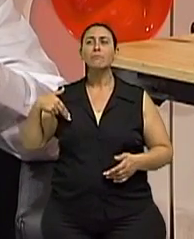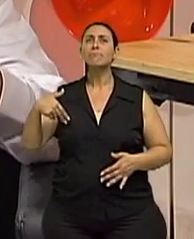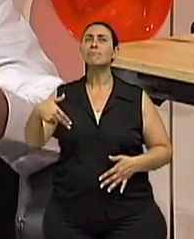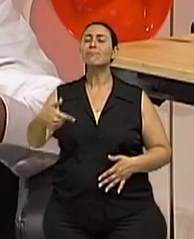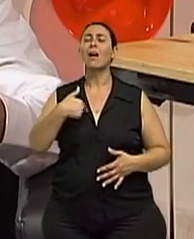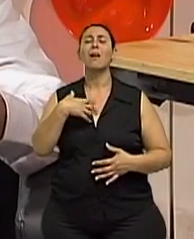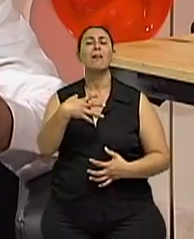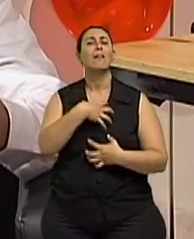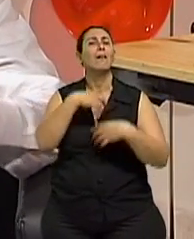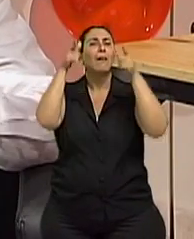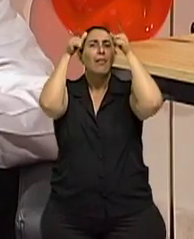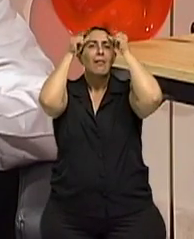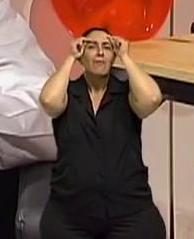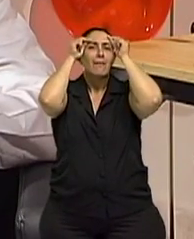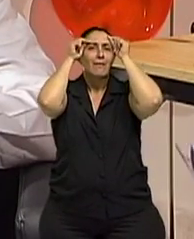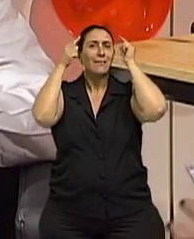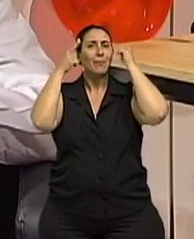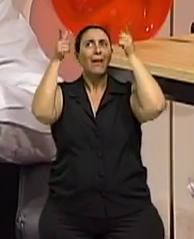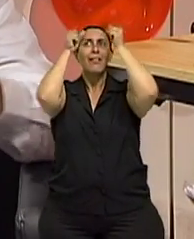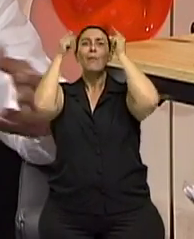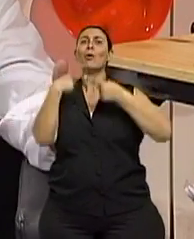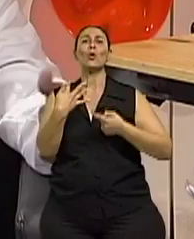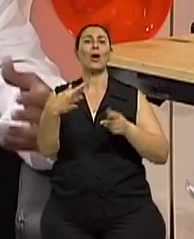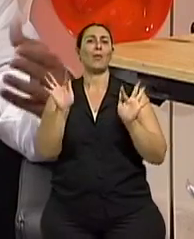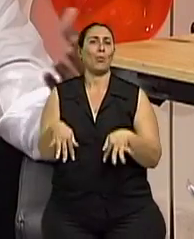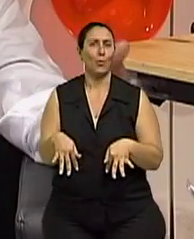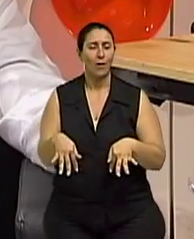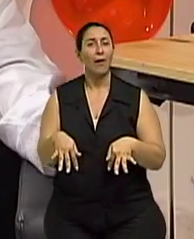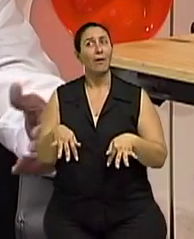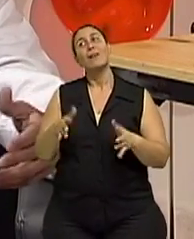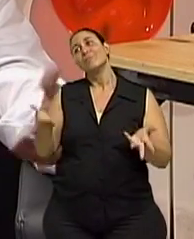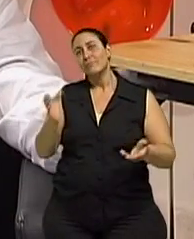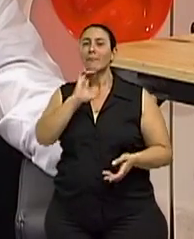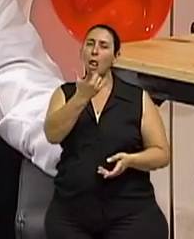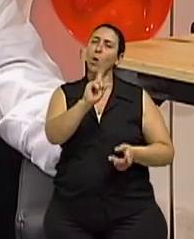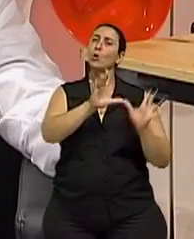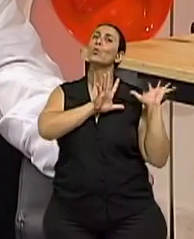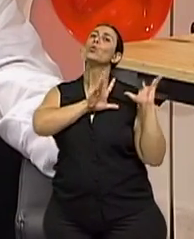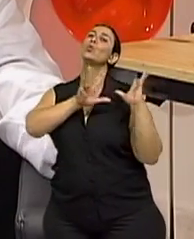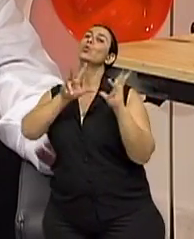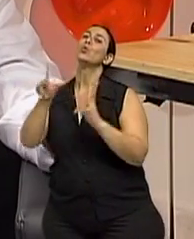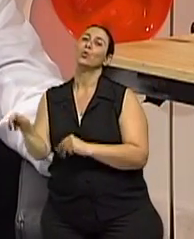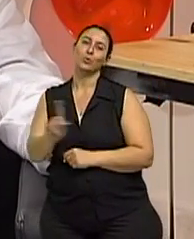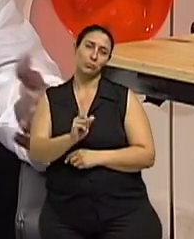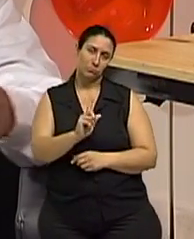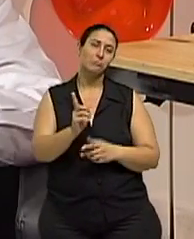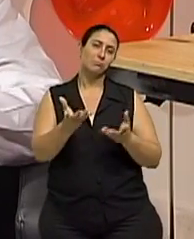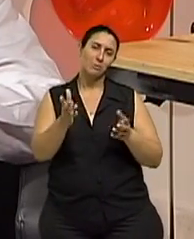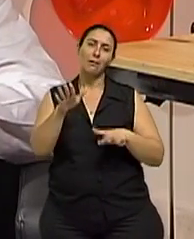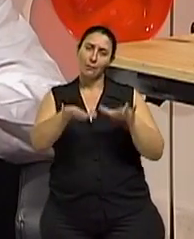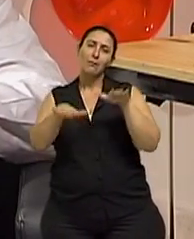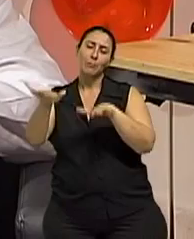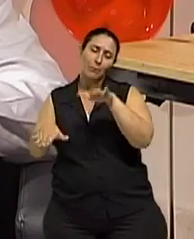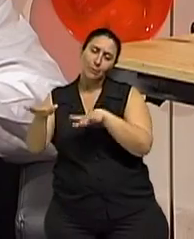com um bom alívio da dor. Claro. É claro que nem todas as cirurgias, elas dão certo. Perfeito. Existe um